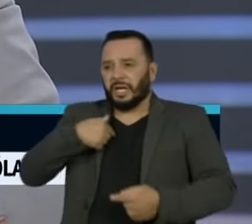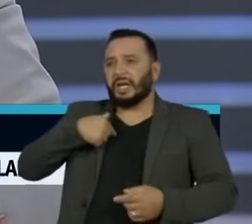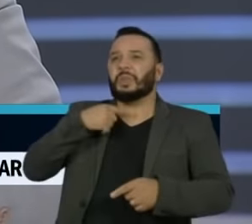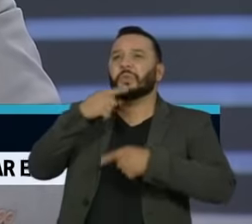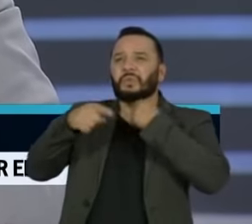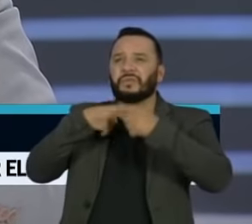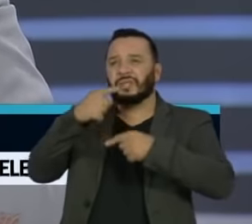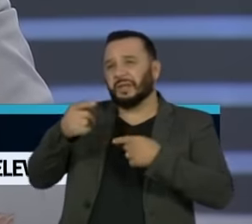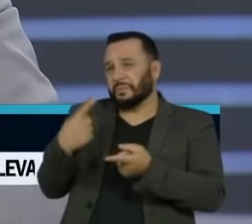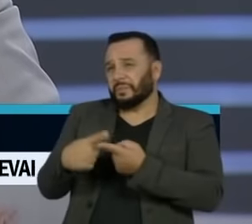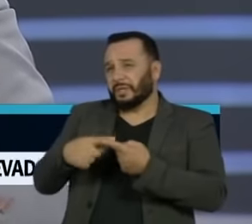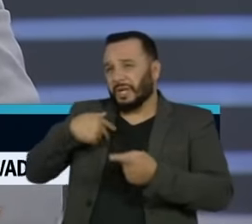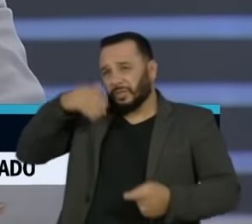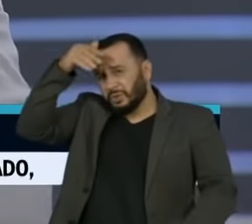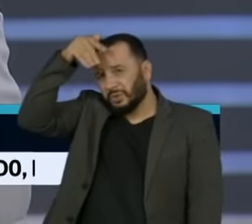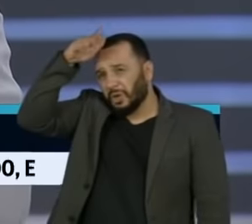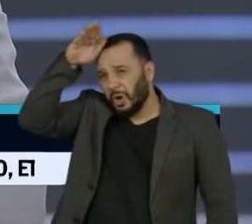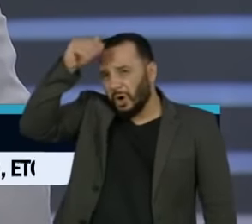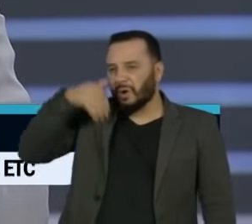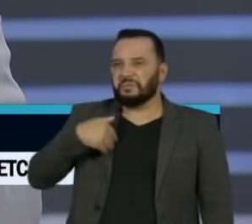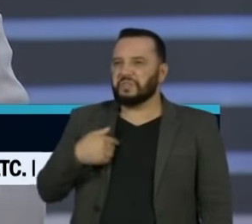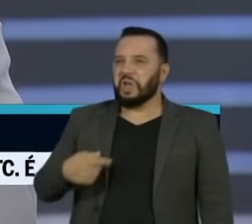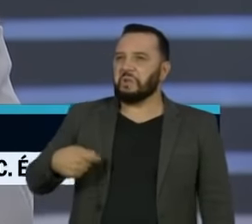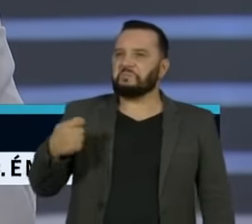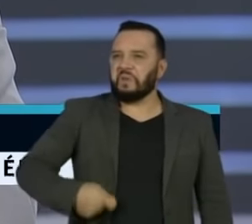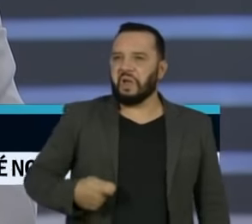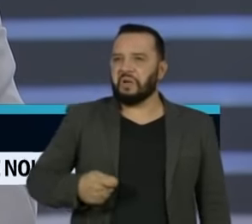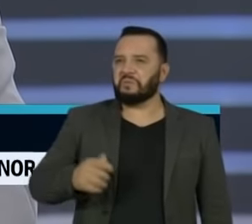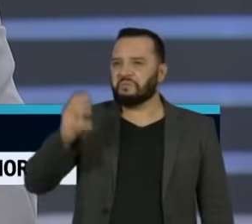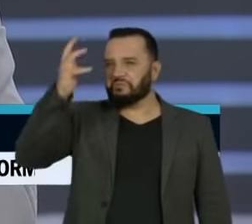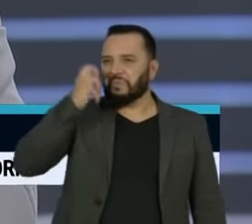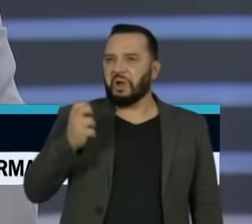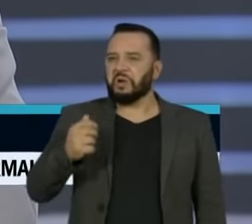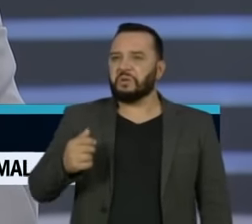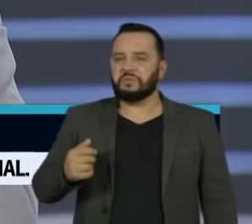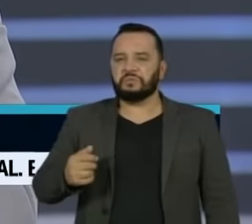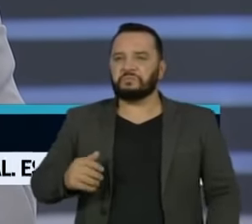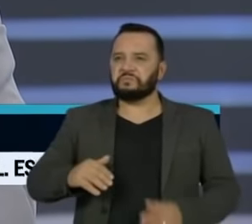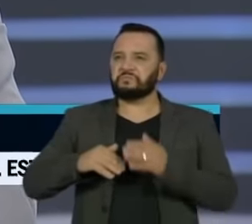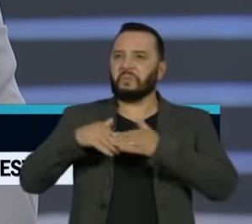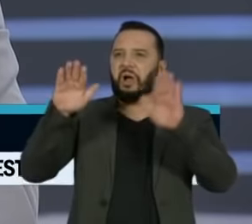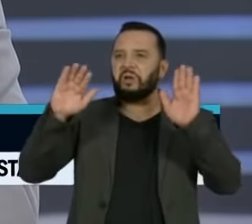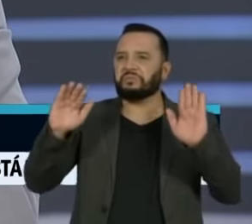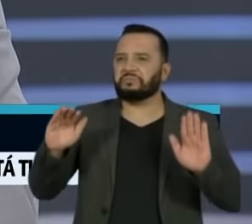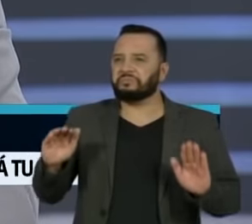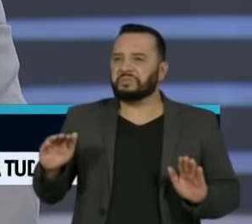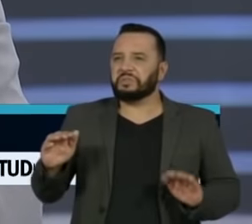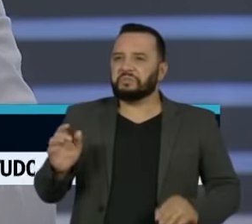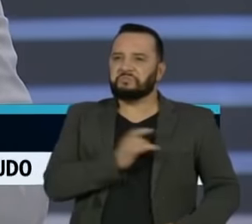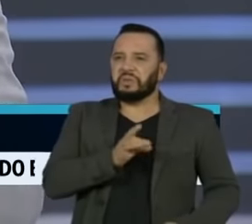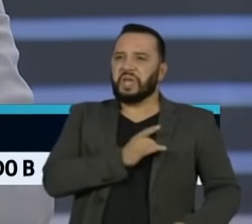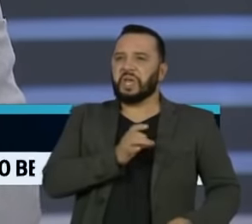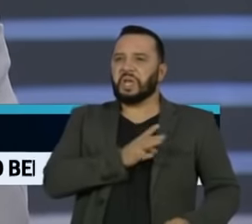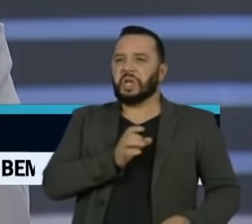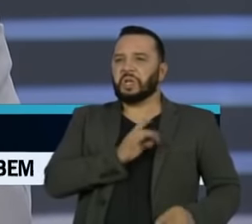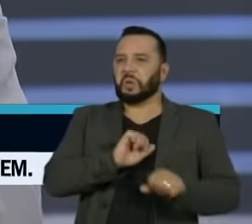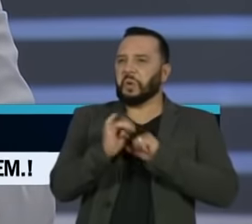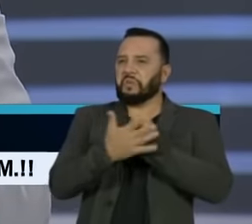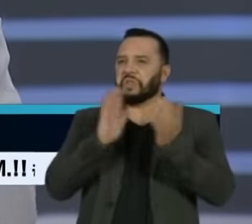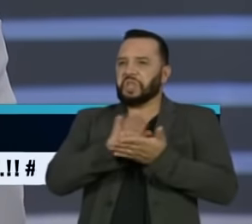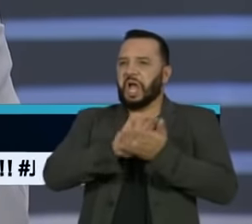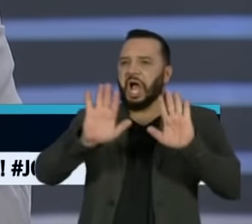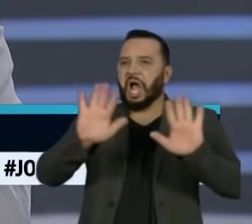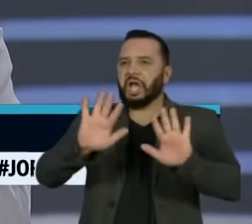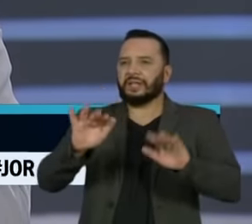de vigor físico, que pode, inclusive, tratar a coronavírus sem medo, pode render para ele um